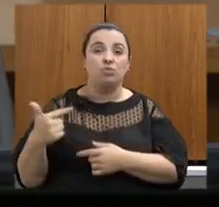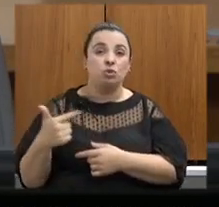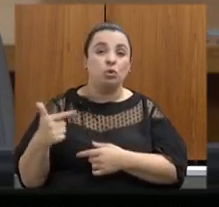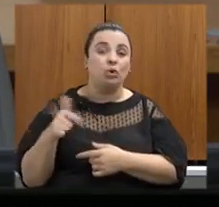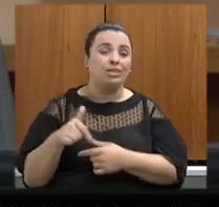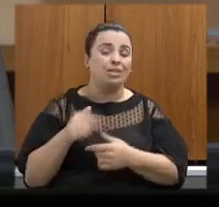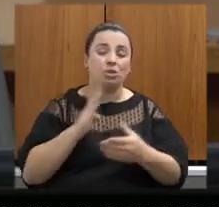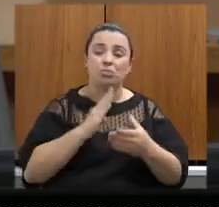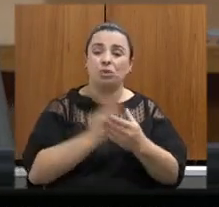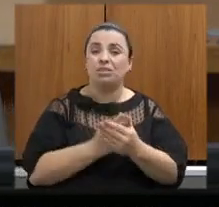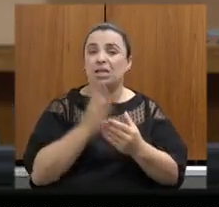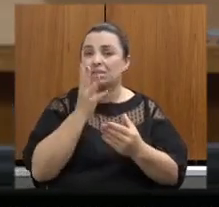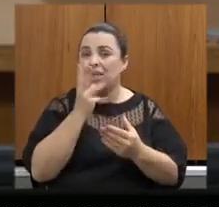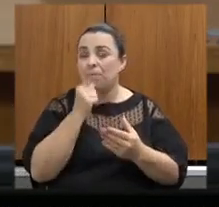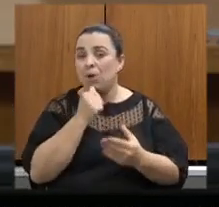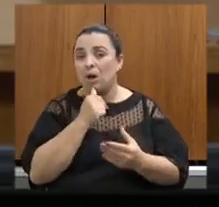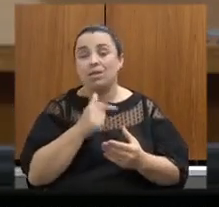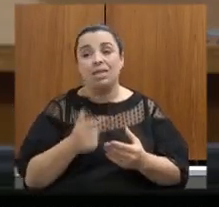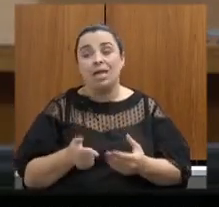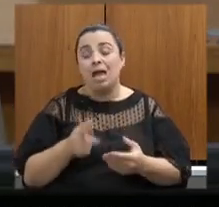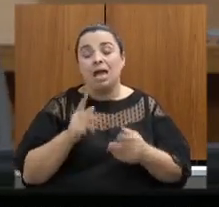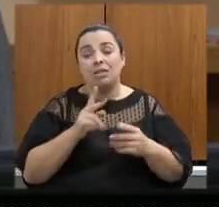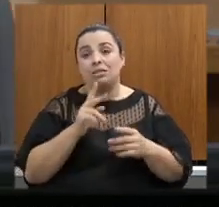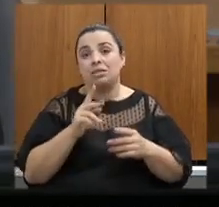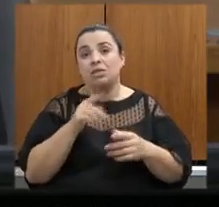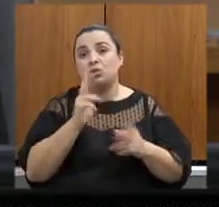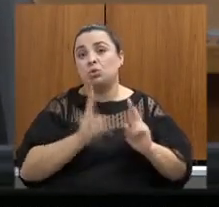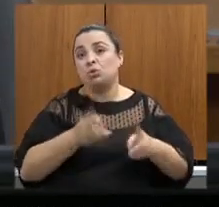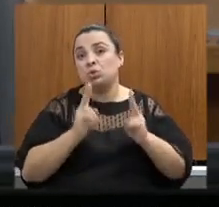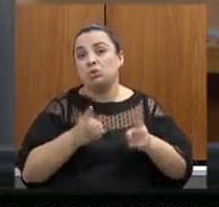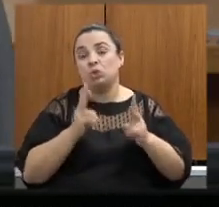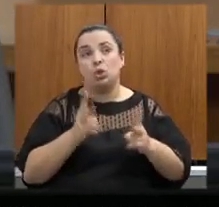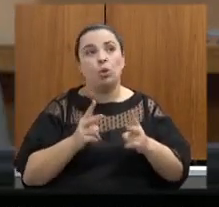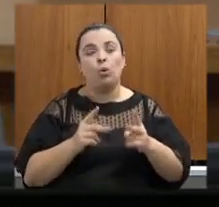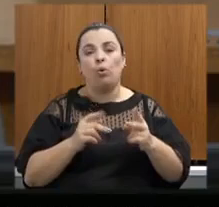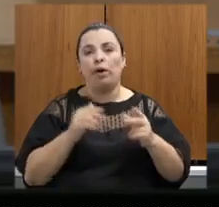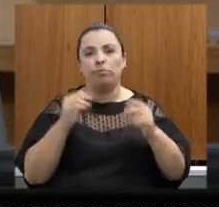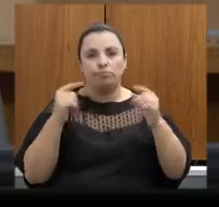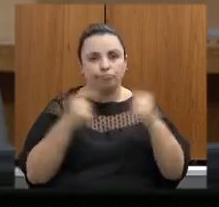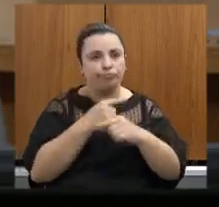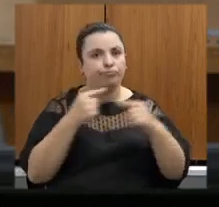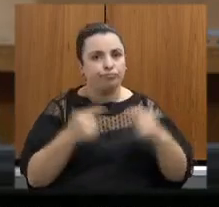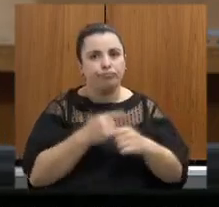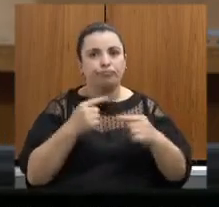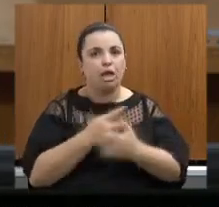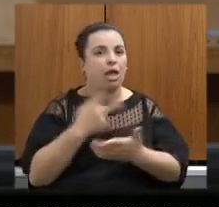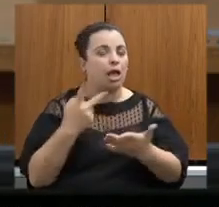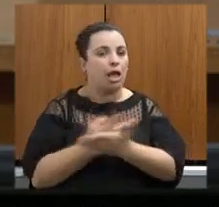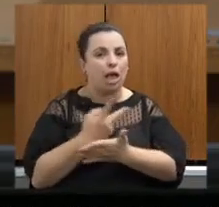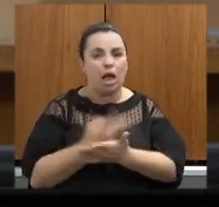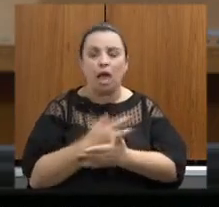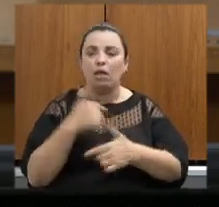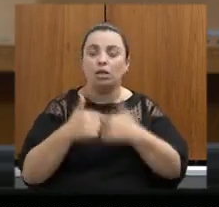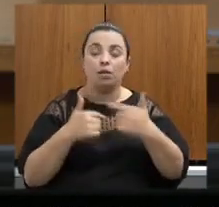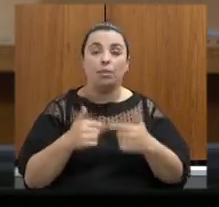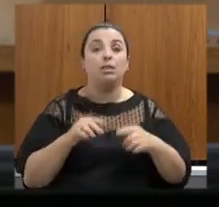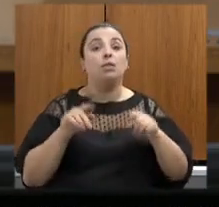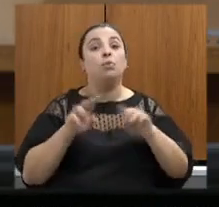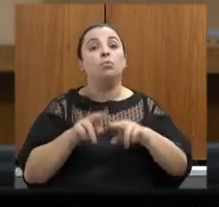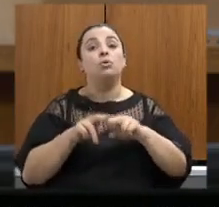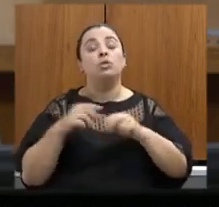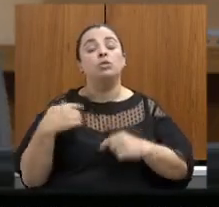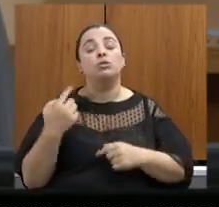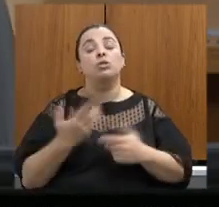ficam irregulares susceptíveis a penalidade por uma inoperância do estado que nós estamos agora com esse trabalho de